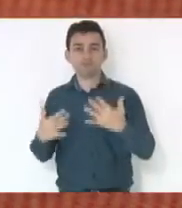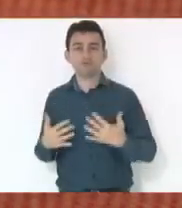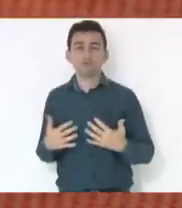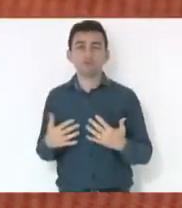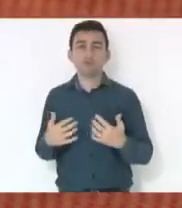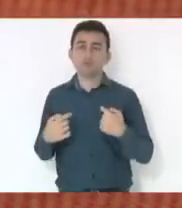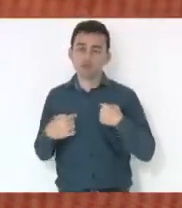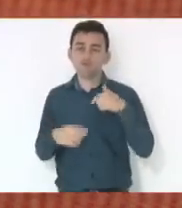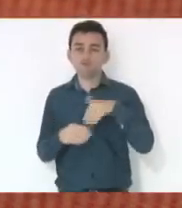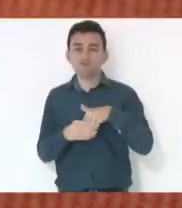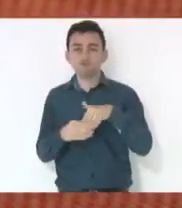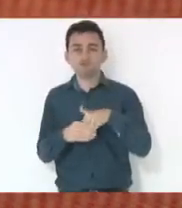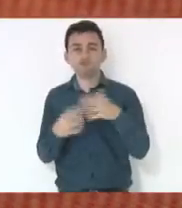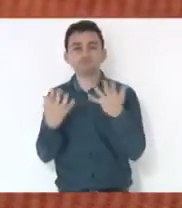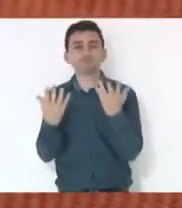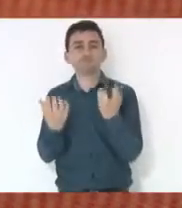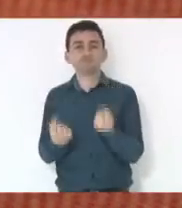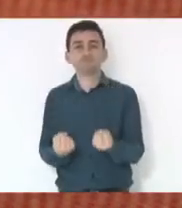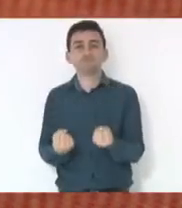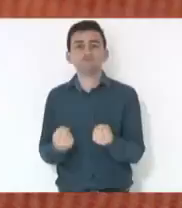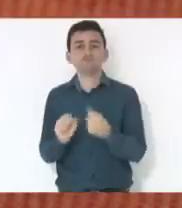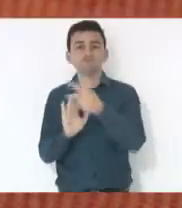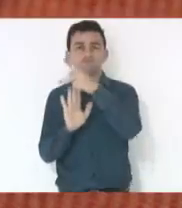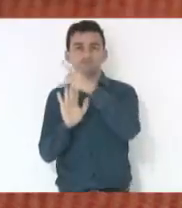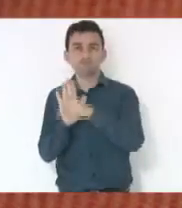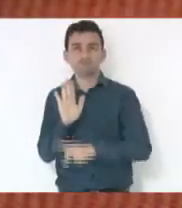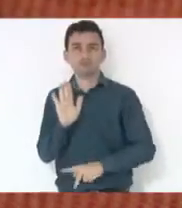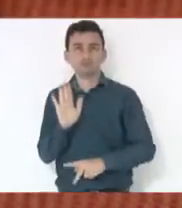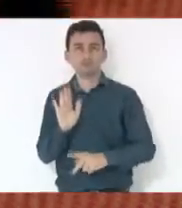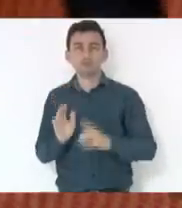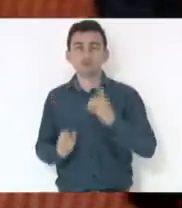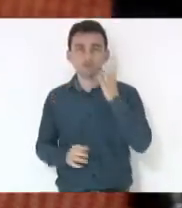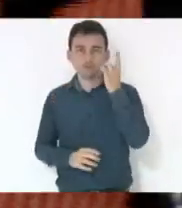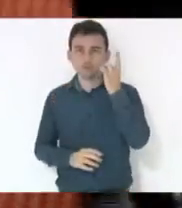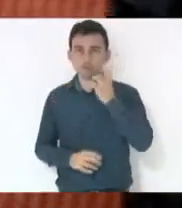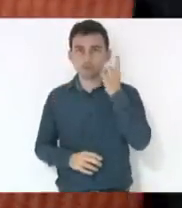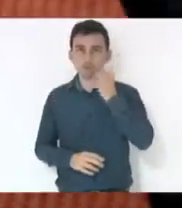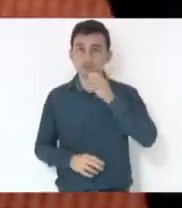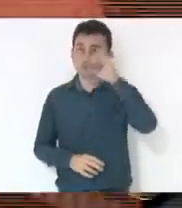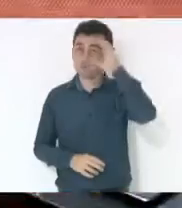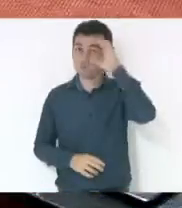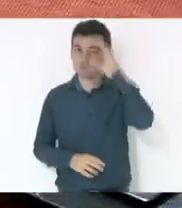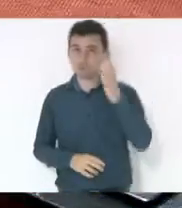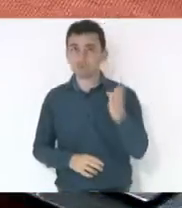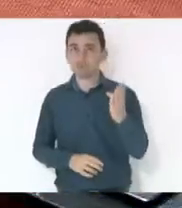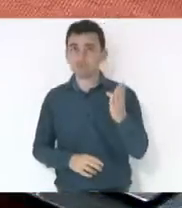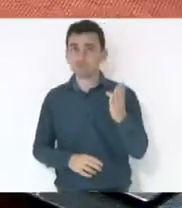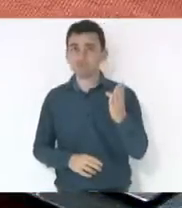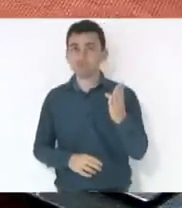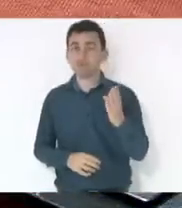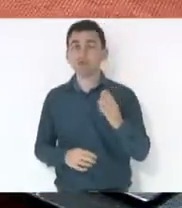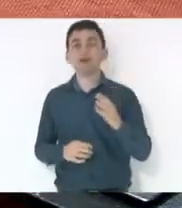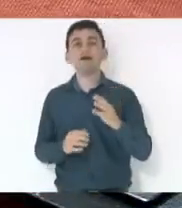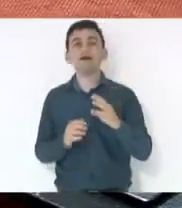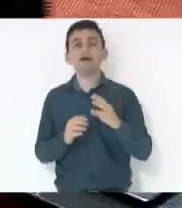votei a favor do projeto do deputado Coruja, que foi vetado